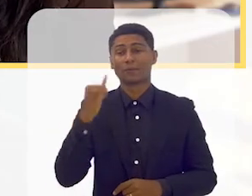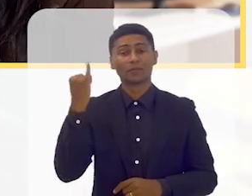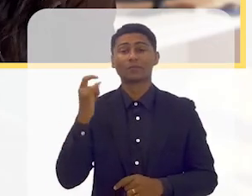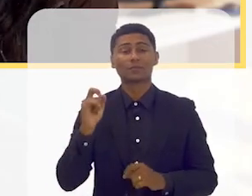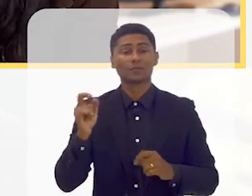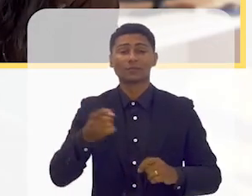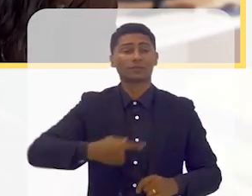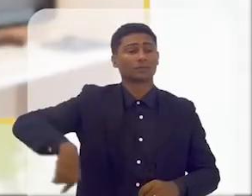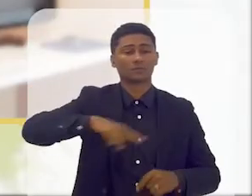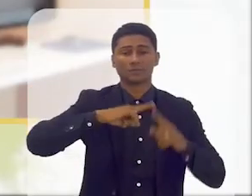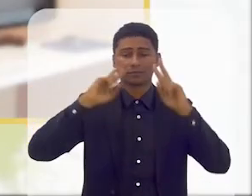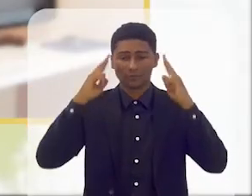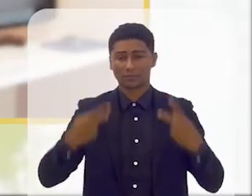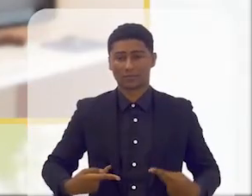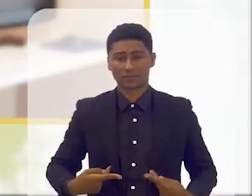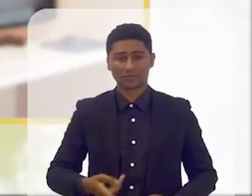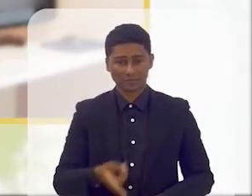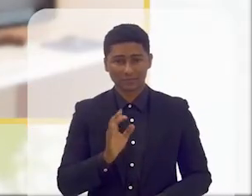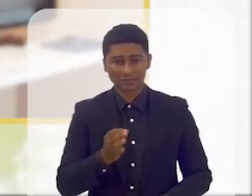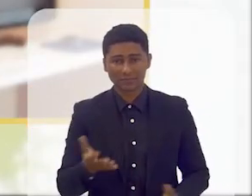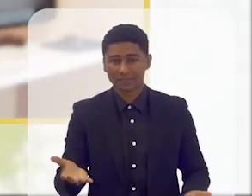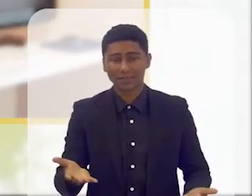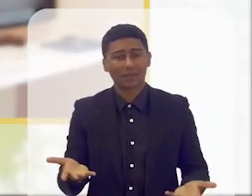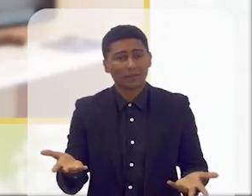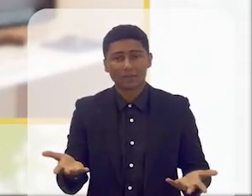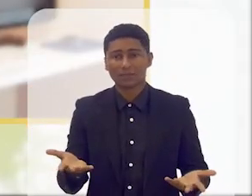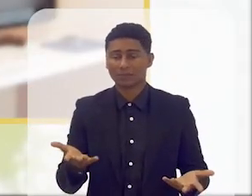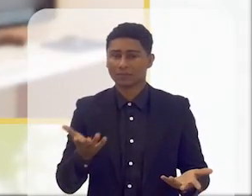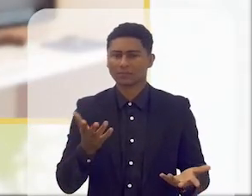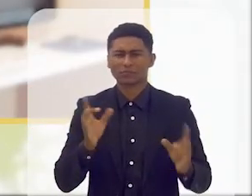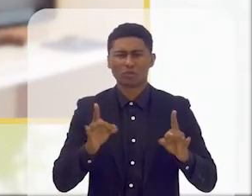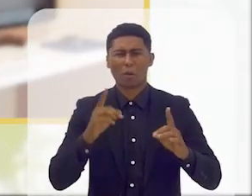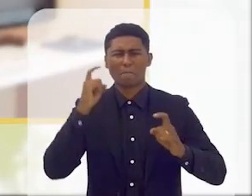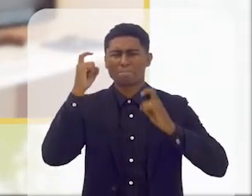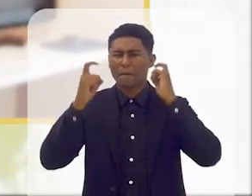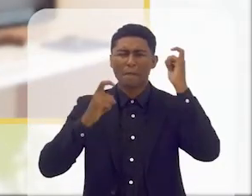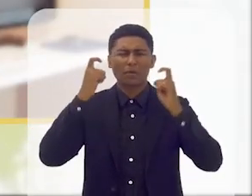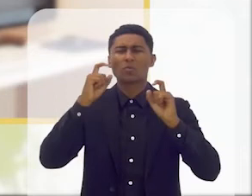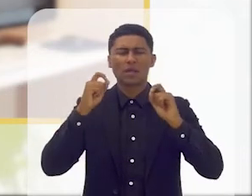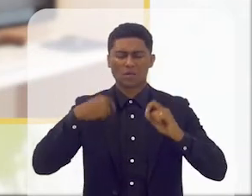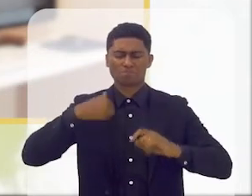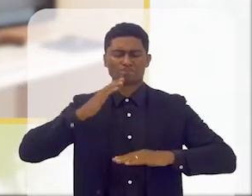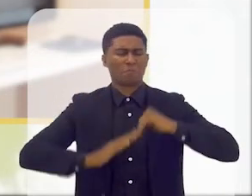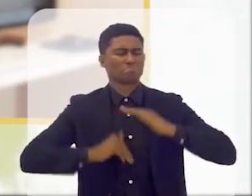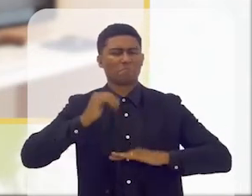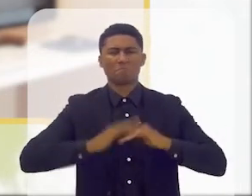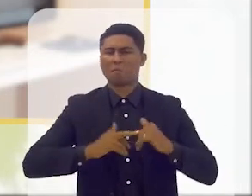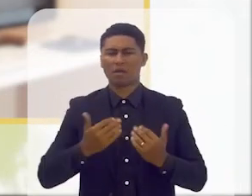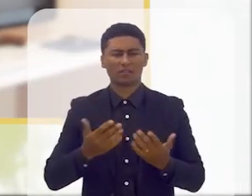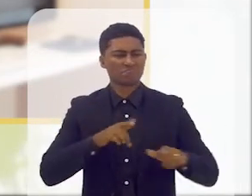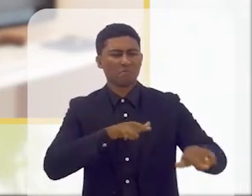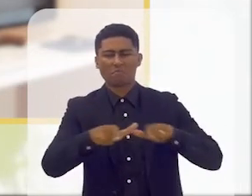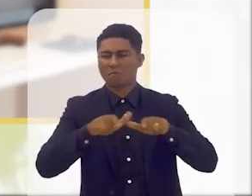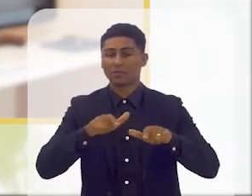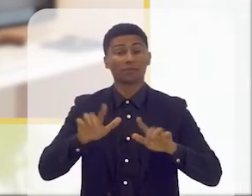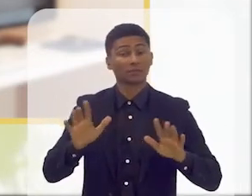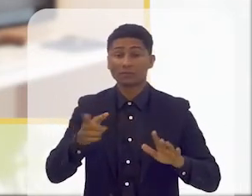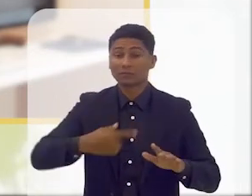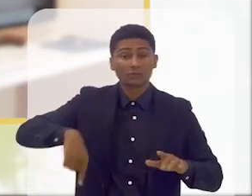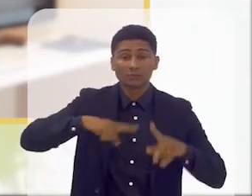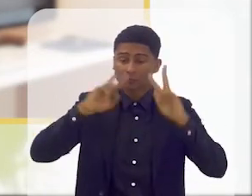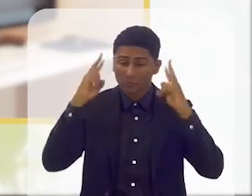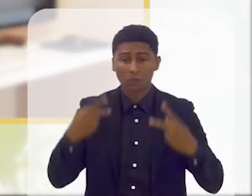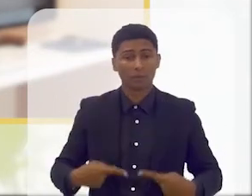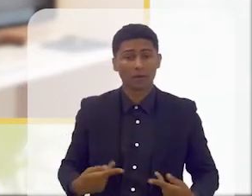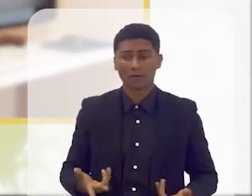de ser humano não só se preocupar com ser um profissional porque a gente nasceu para ser